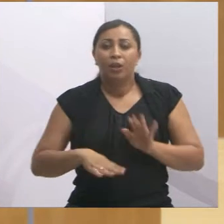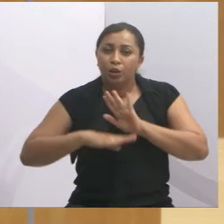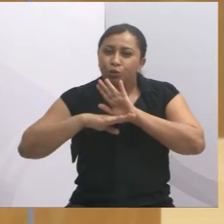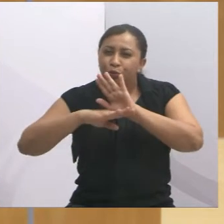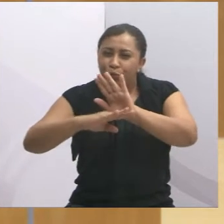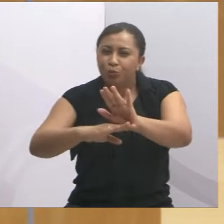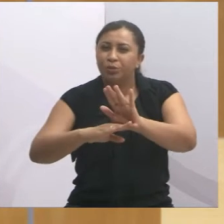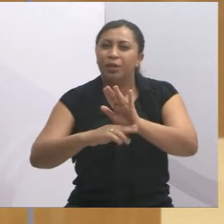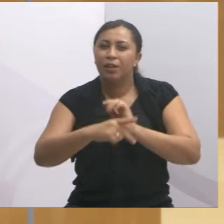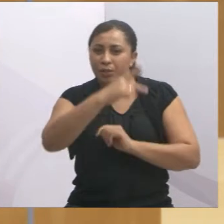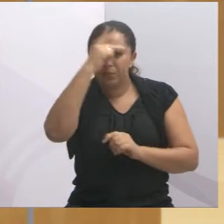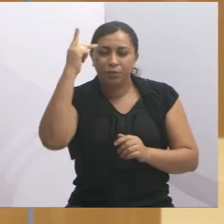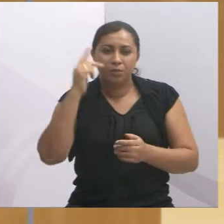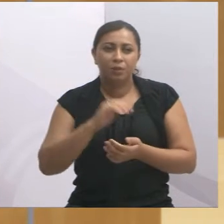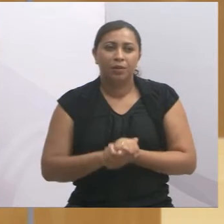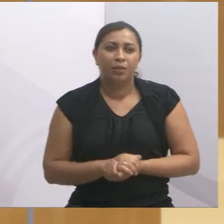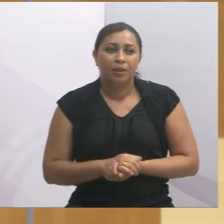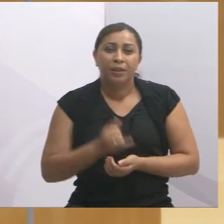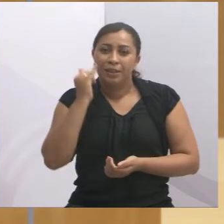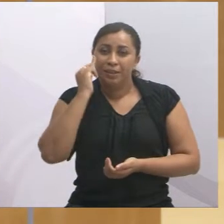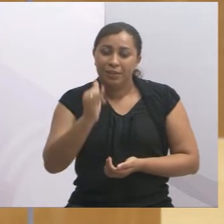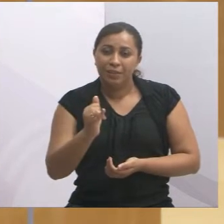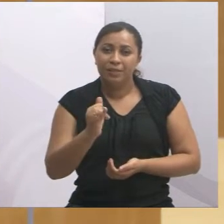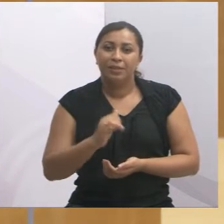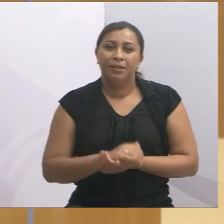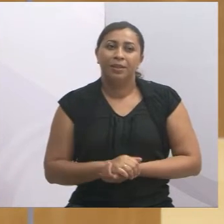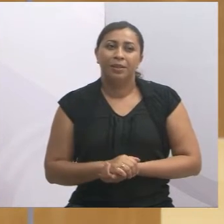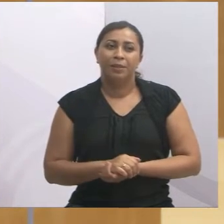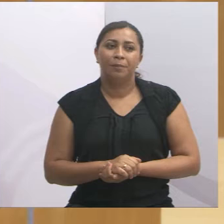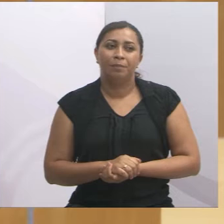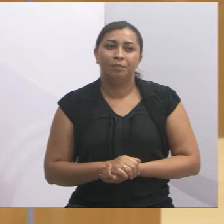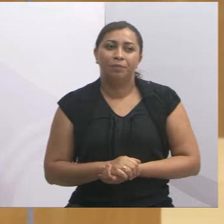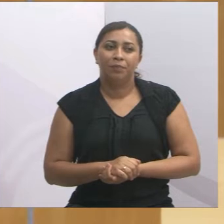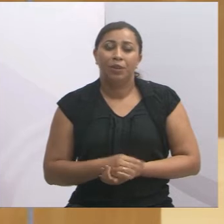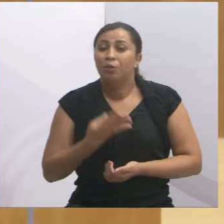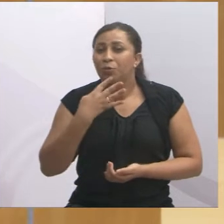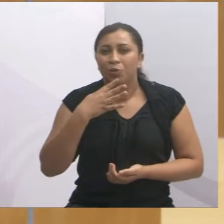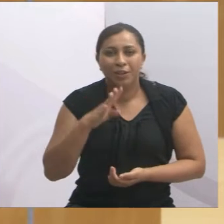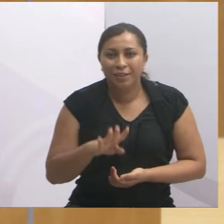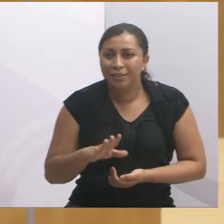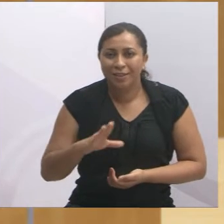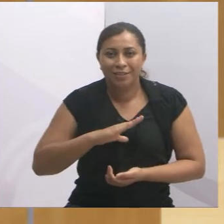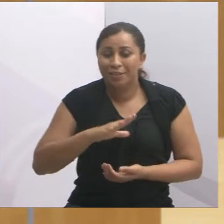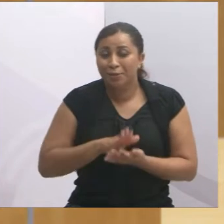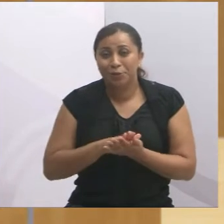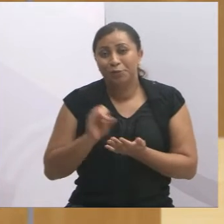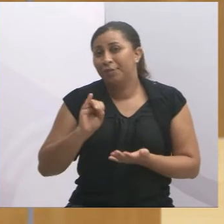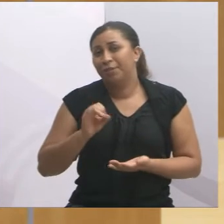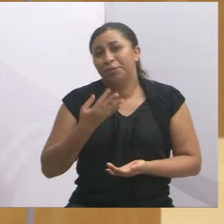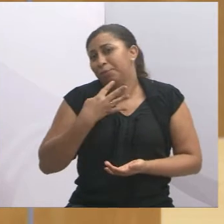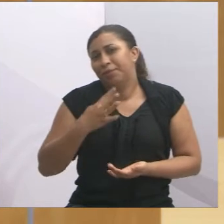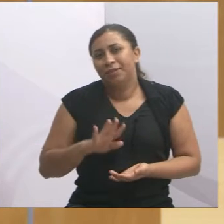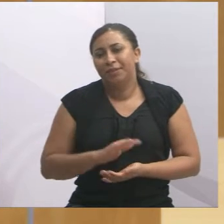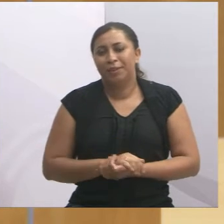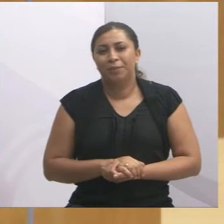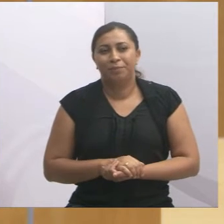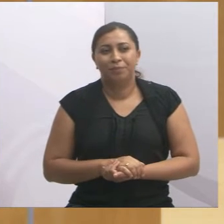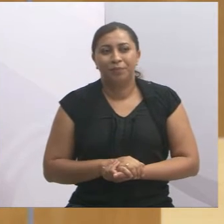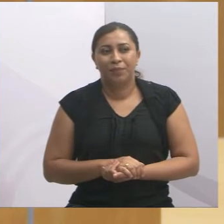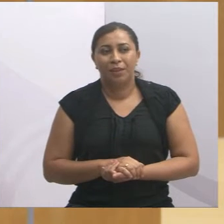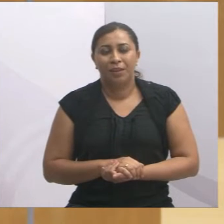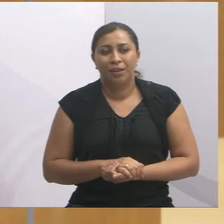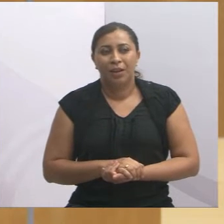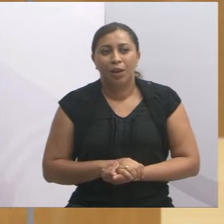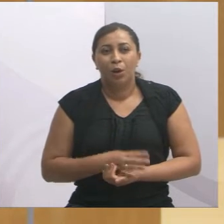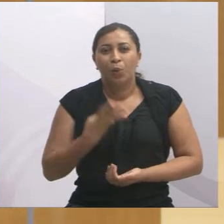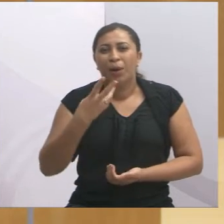outro, e dizer, mais uma vez, a minha passagem, eu não conhecia nem a cidade onde eu moro, rapaz, eu fui conhecer a cidade